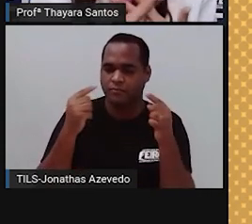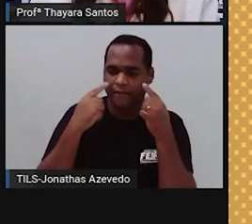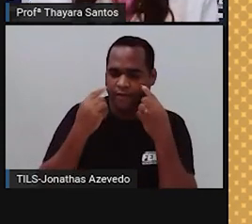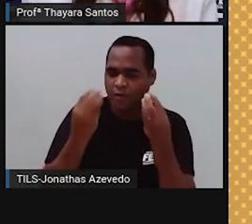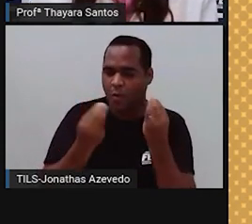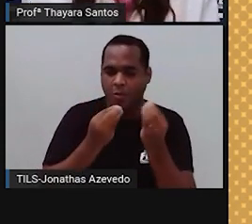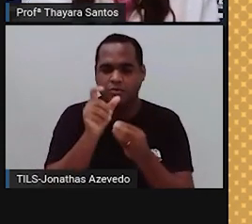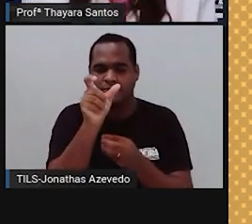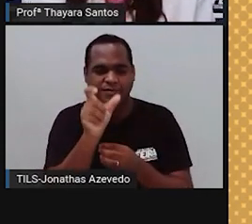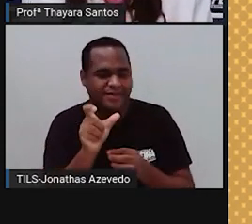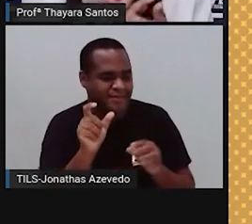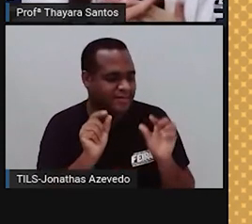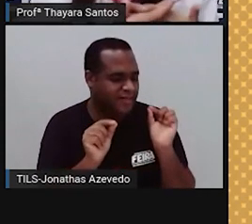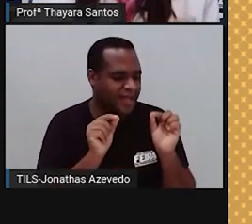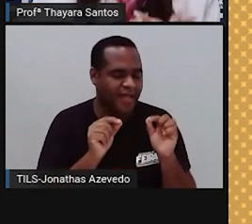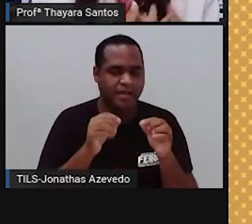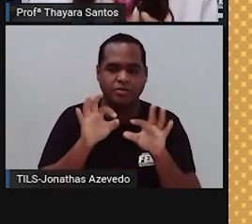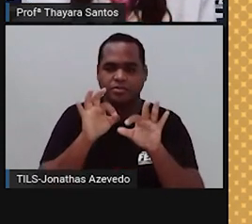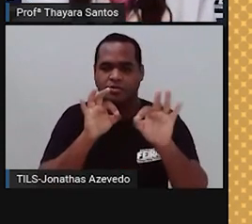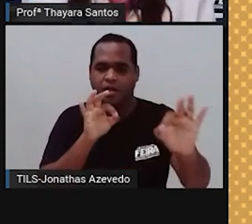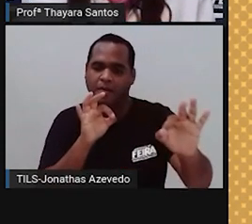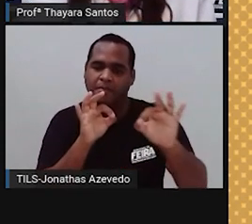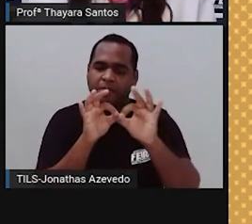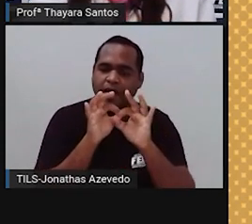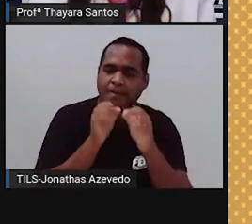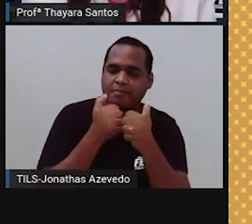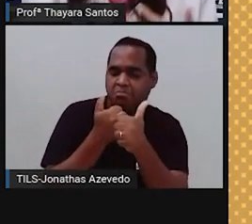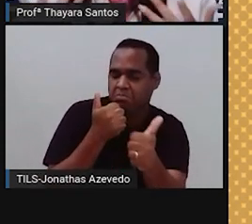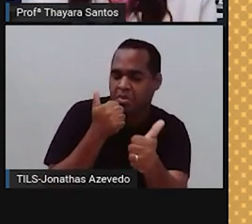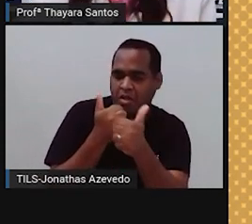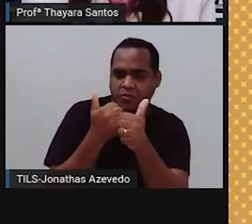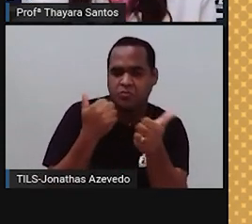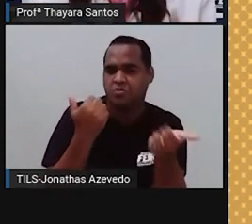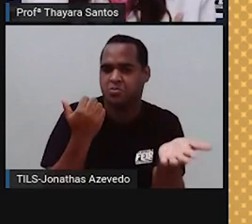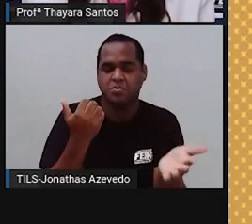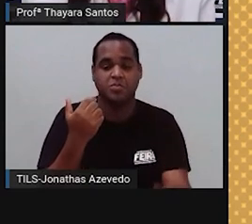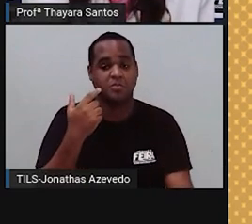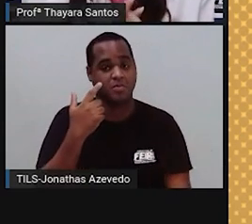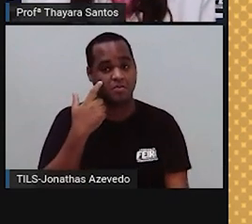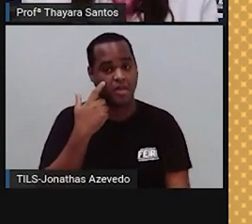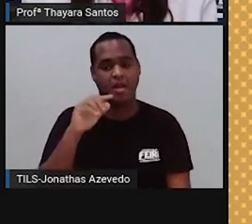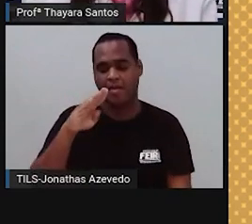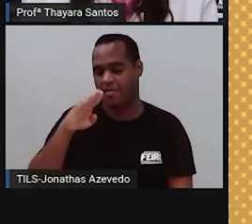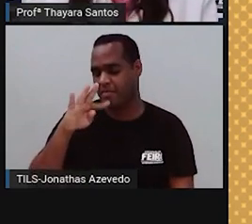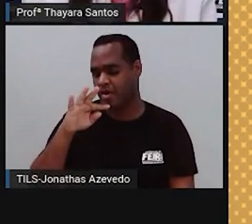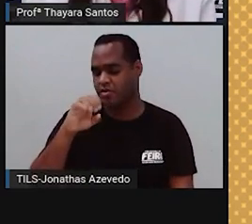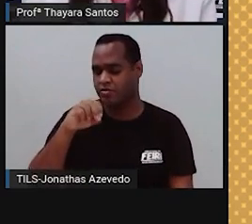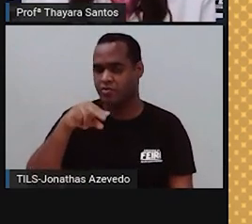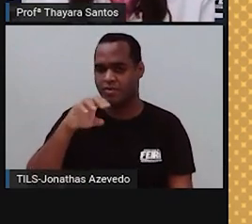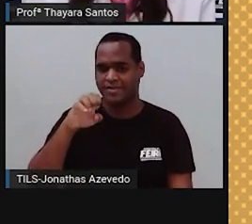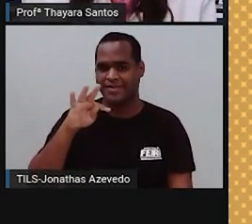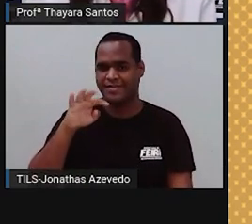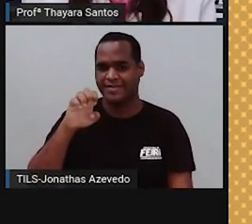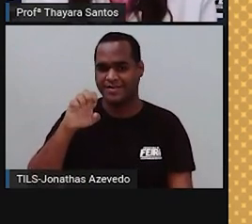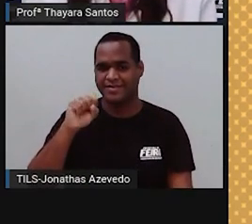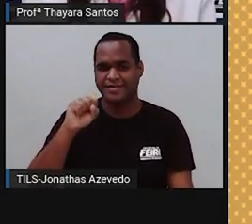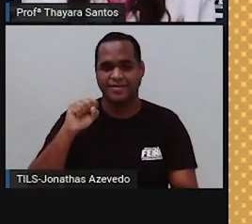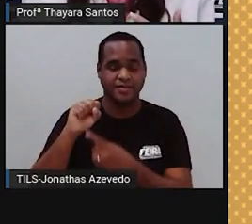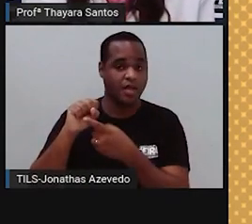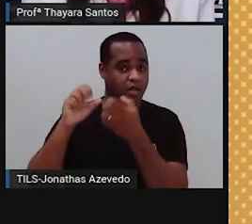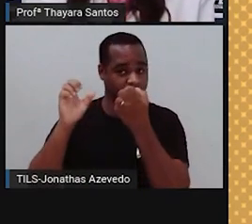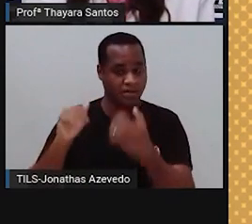forma do objeto, se ele está mais distante ou se ele está mais próximo. Quem faz isso são os bastonetes. Já os cones,